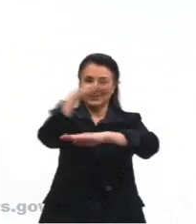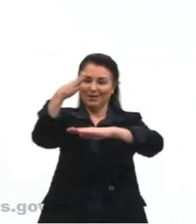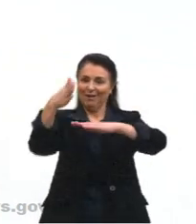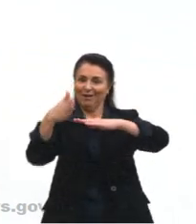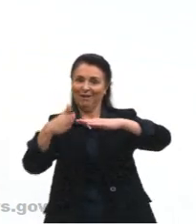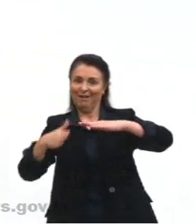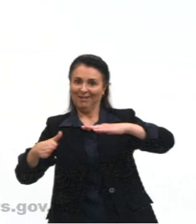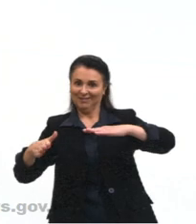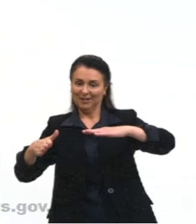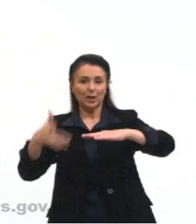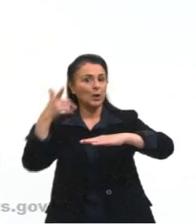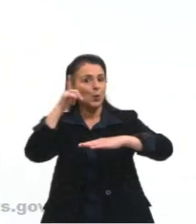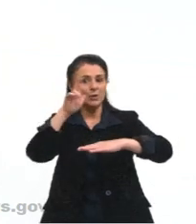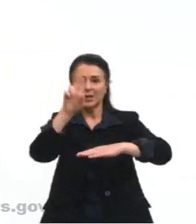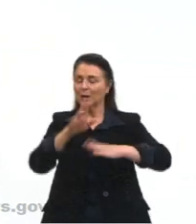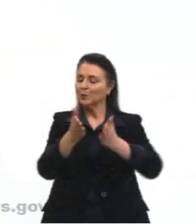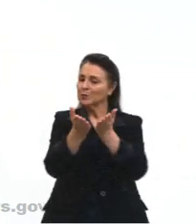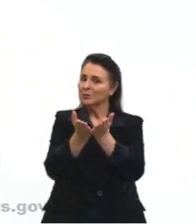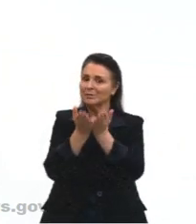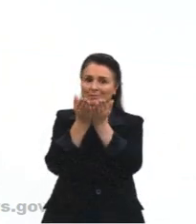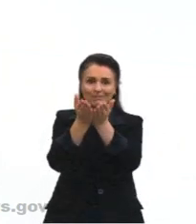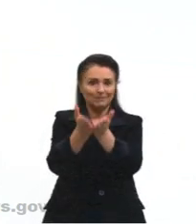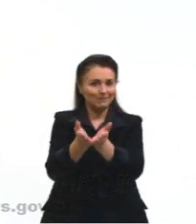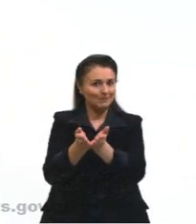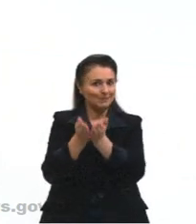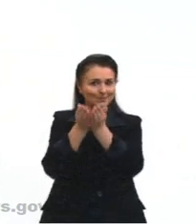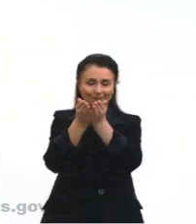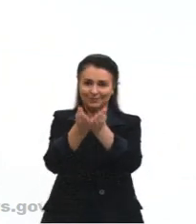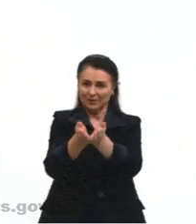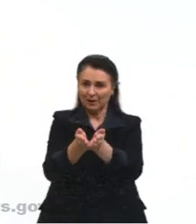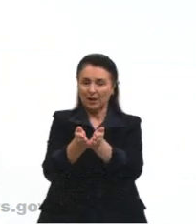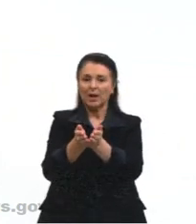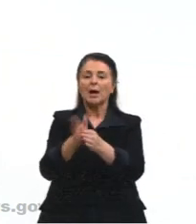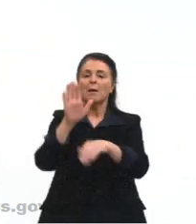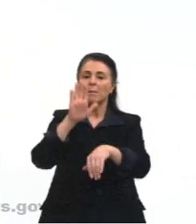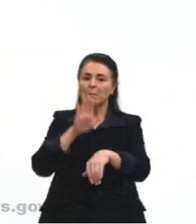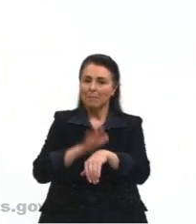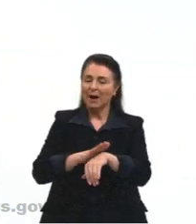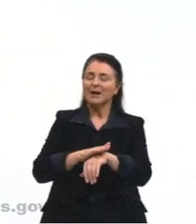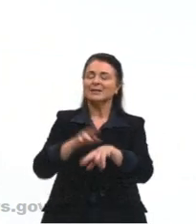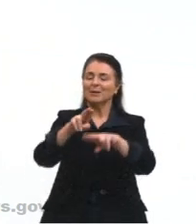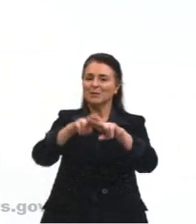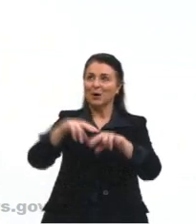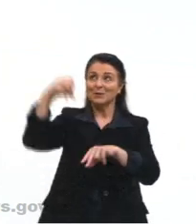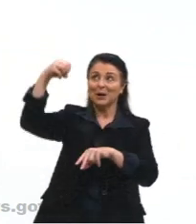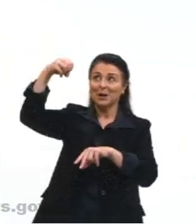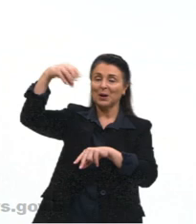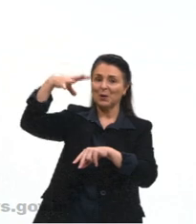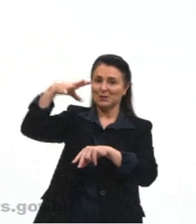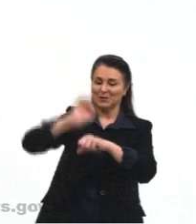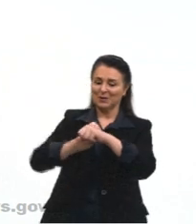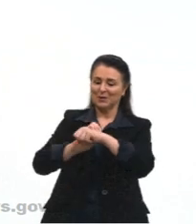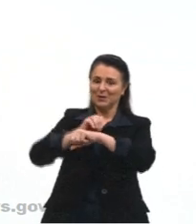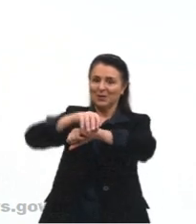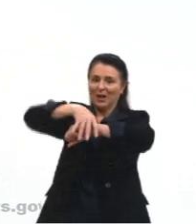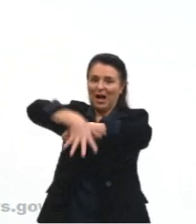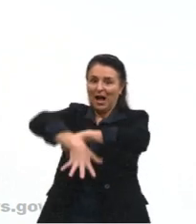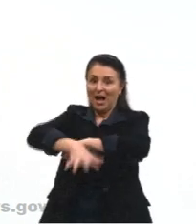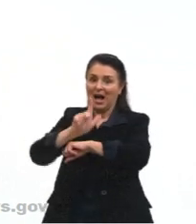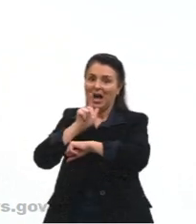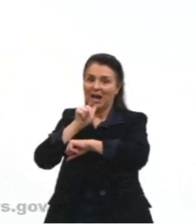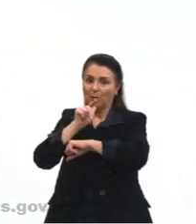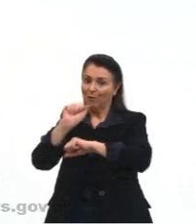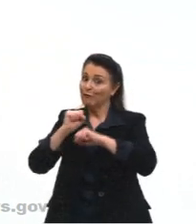que eu consigo navegar, é um rio principalmente utilizado para gerar força, certo? Gerar energia elétrica, tá, Gunesada?